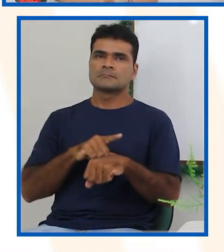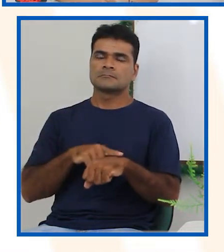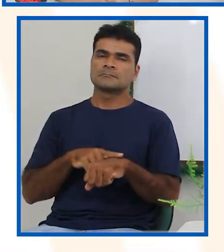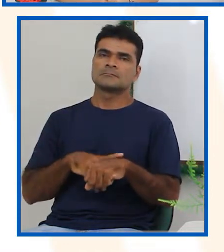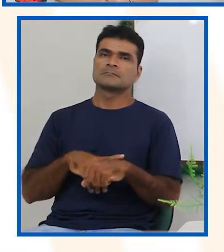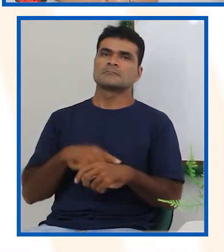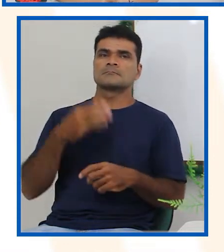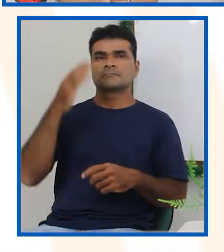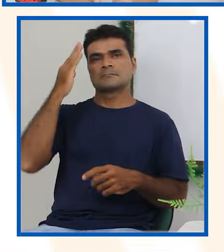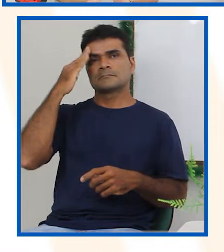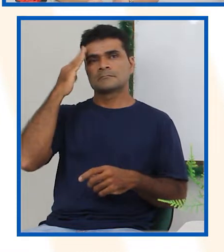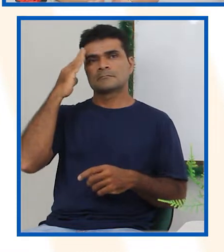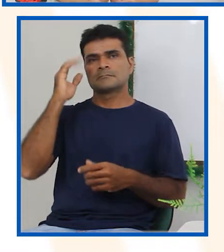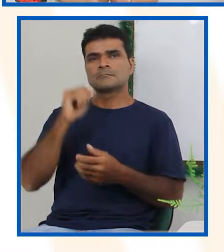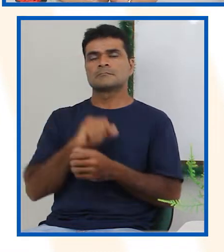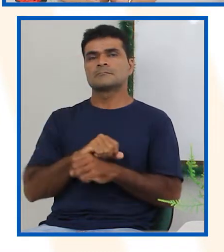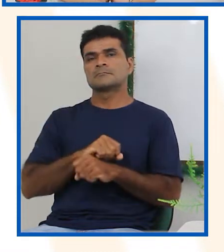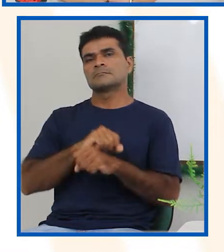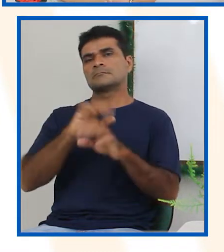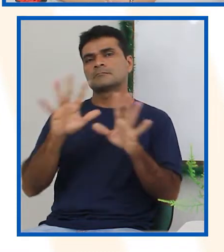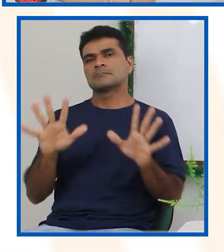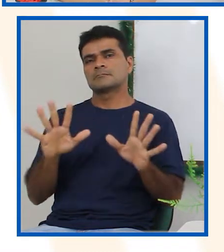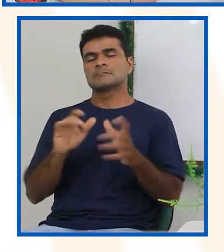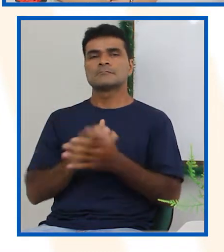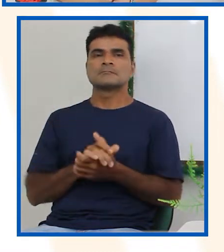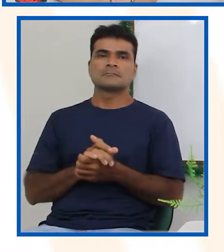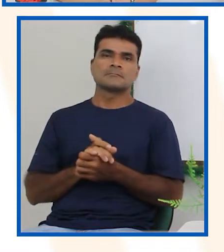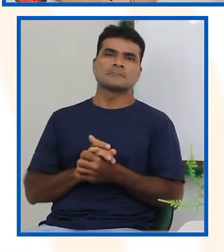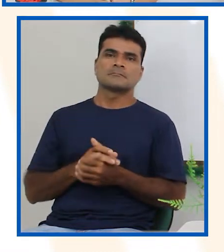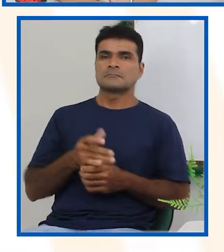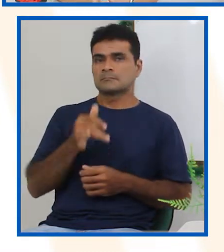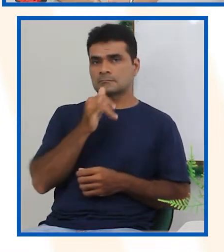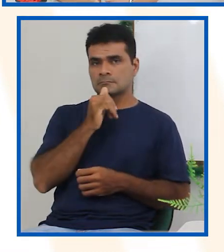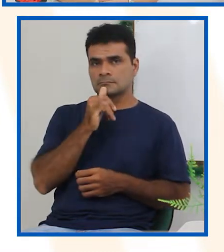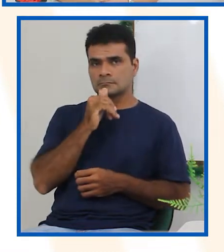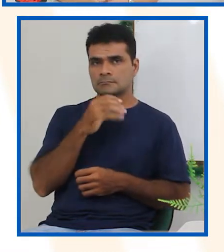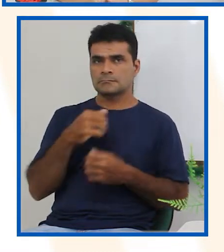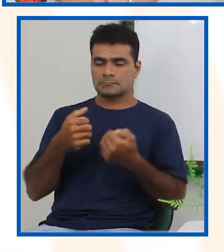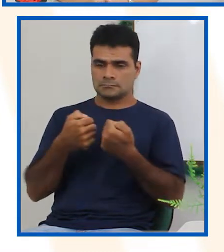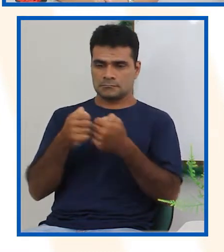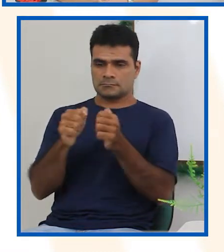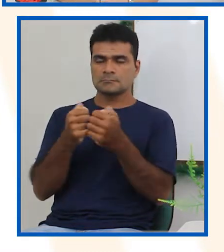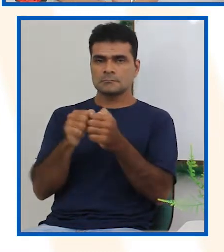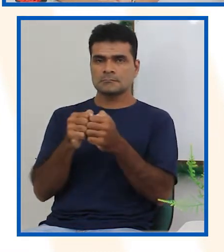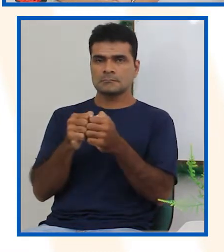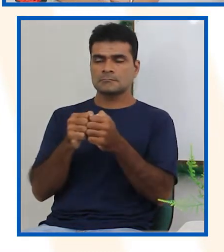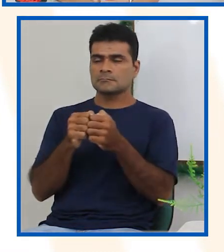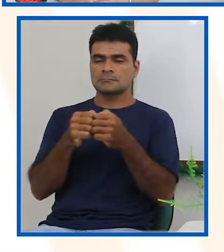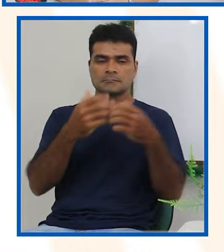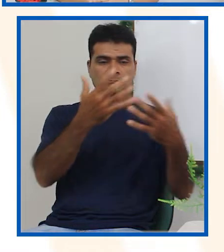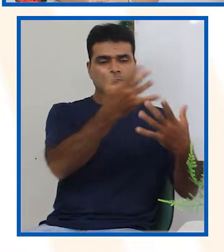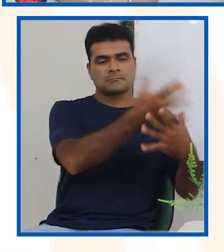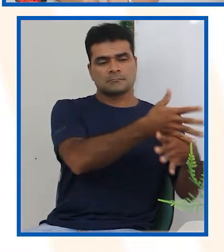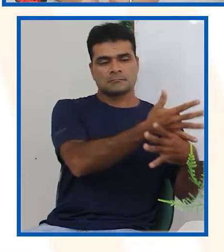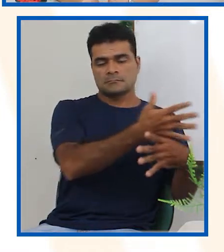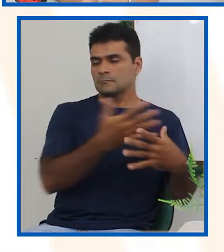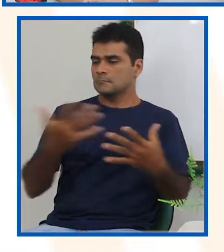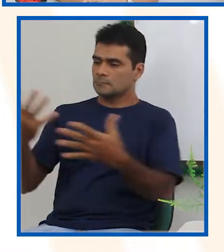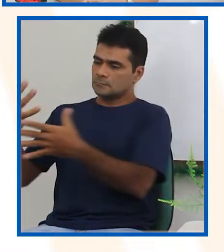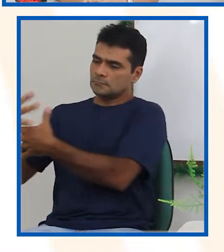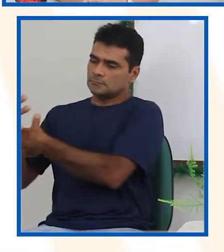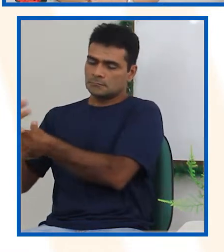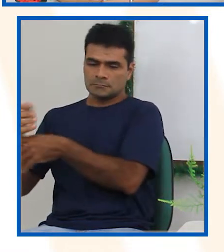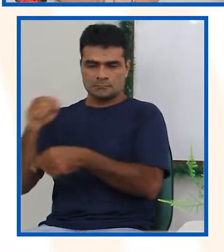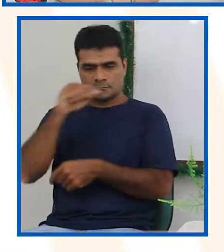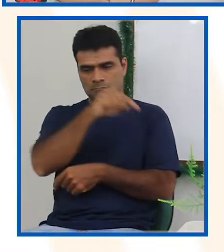deixar isso claro. Por exemplo, se você vai de ônibus de uma cidade até a outra, você consegue prever o tempo de